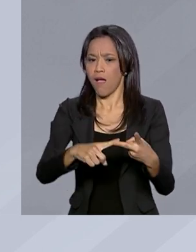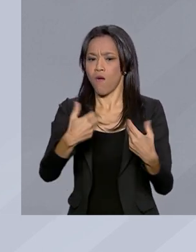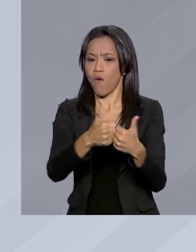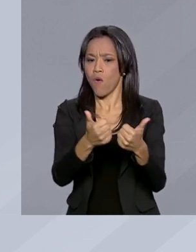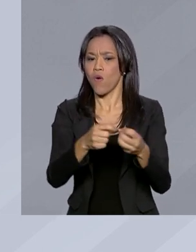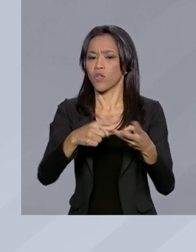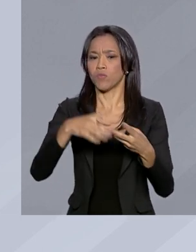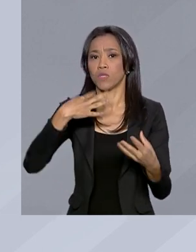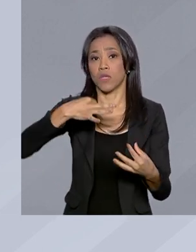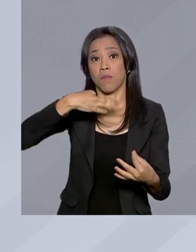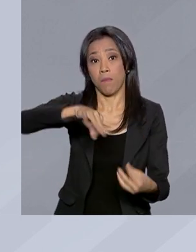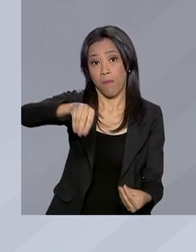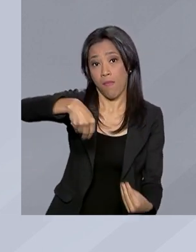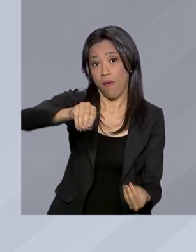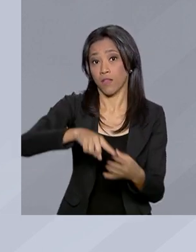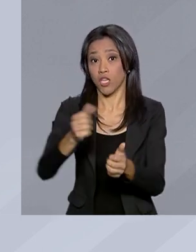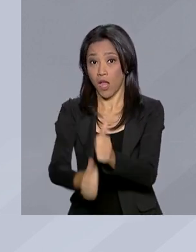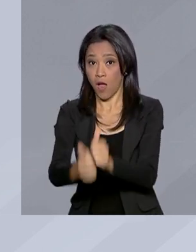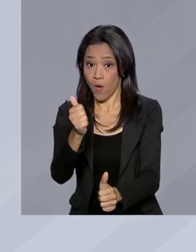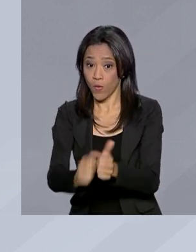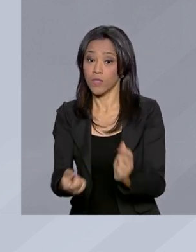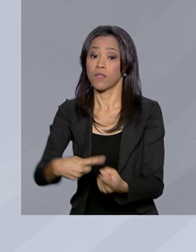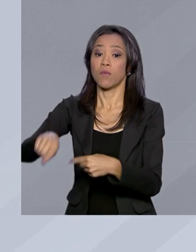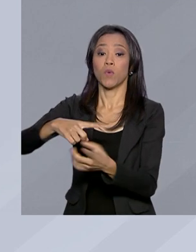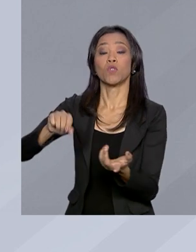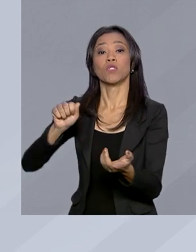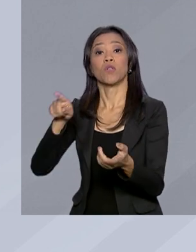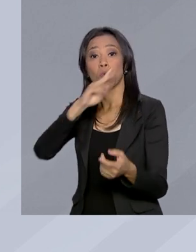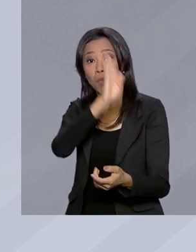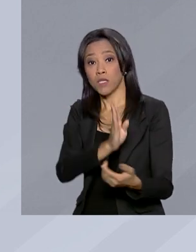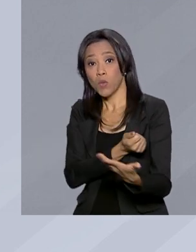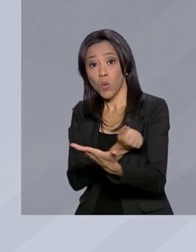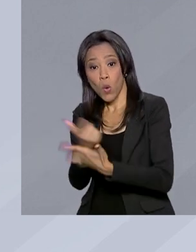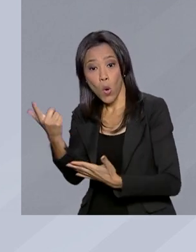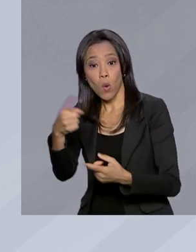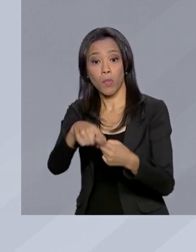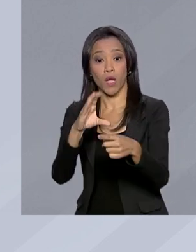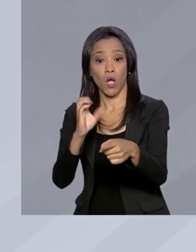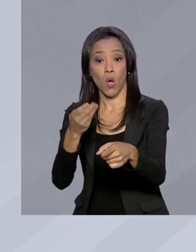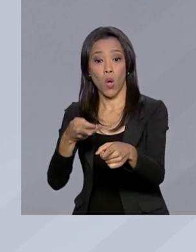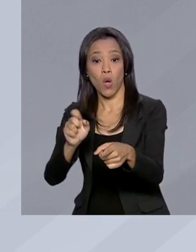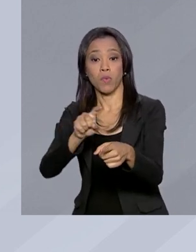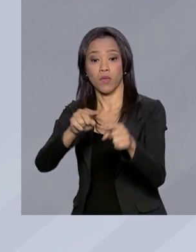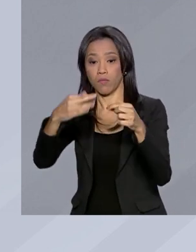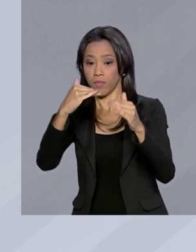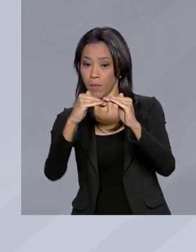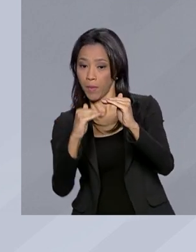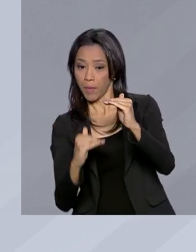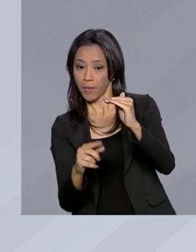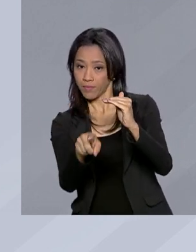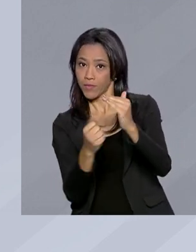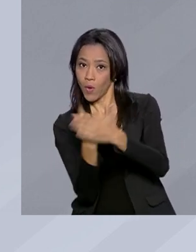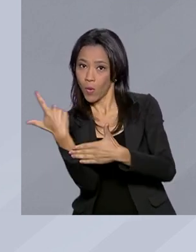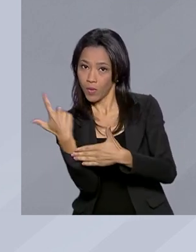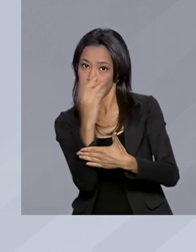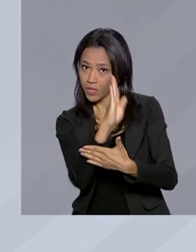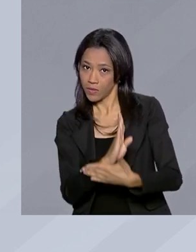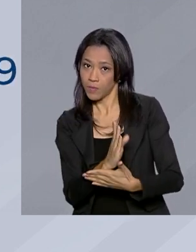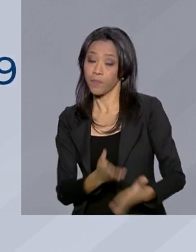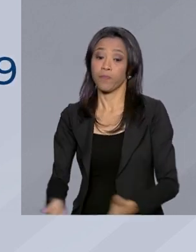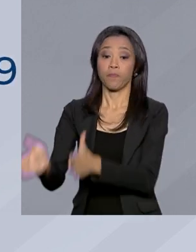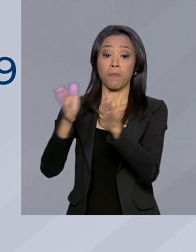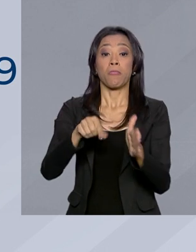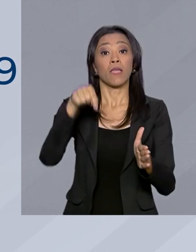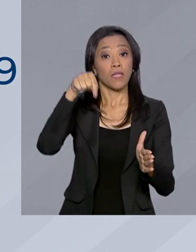ônibus, plástico e arroz. Por outro lado, compra dos peruanos, cobre, zinco, petróleo e têxteis. Desde janeiro deste ano,